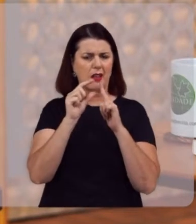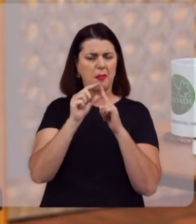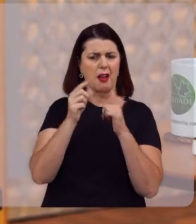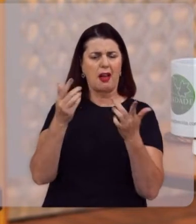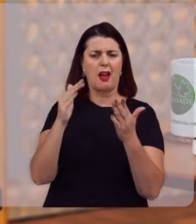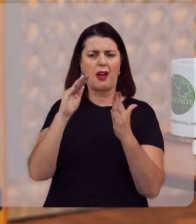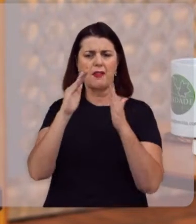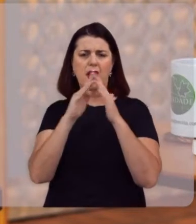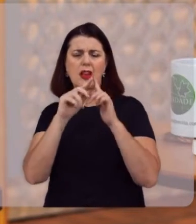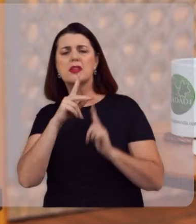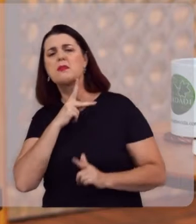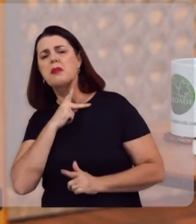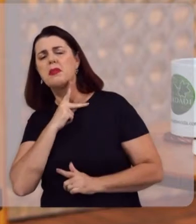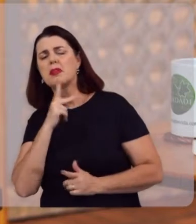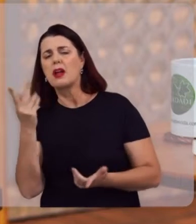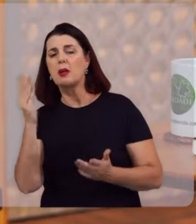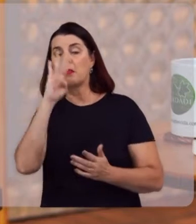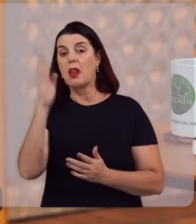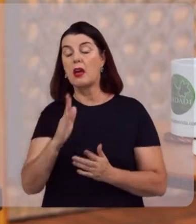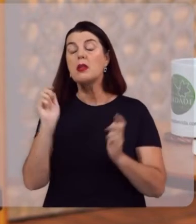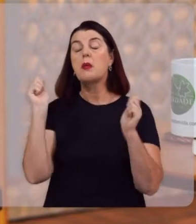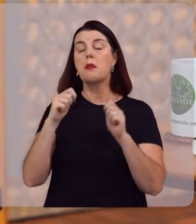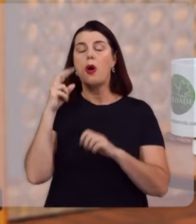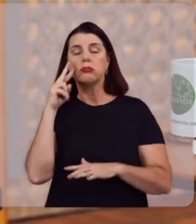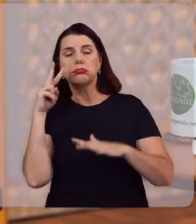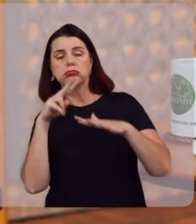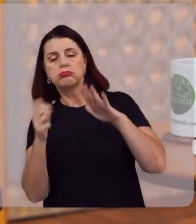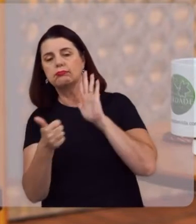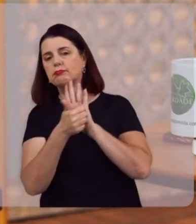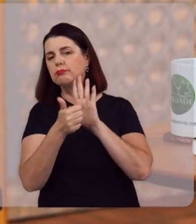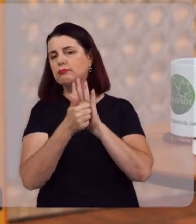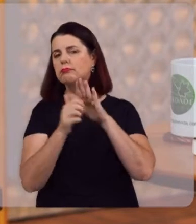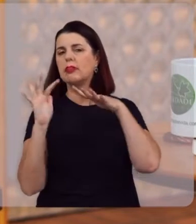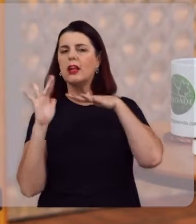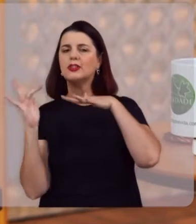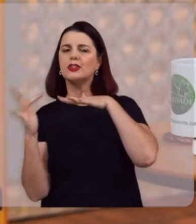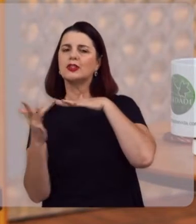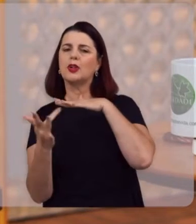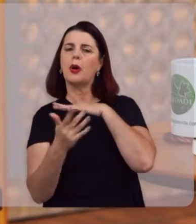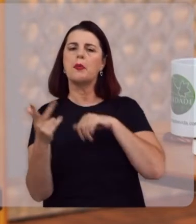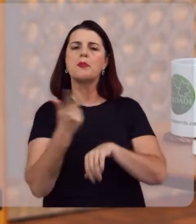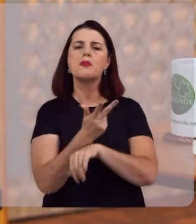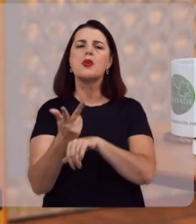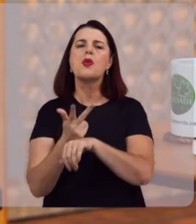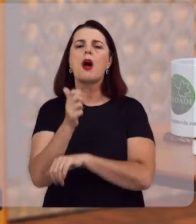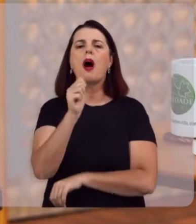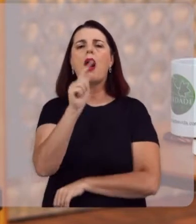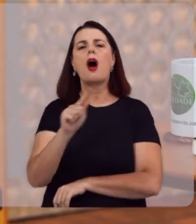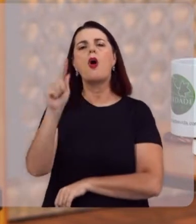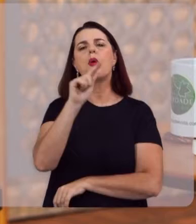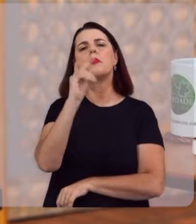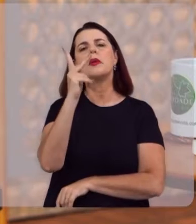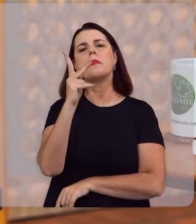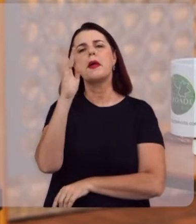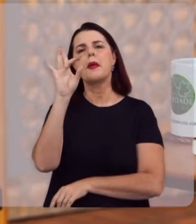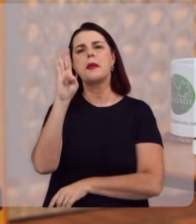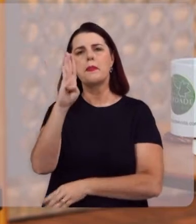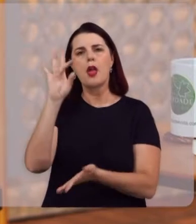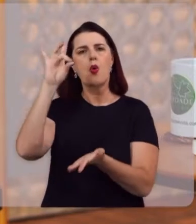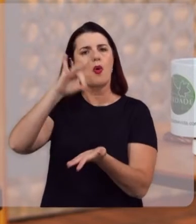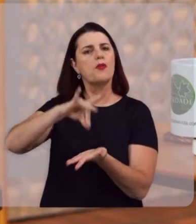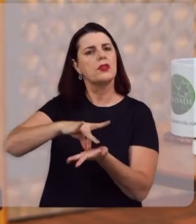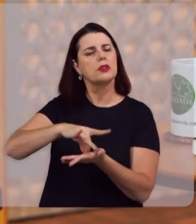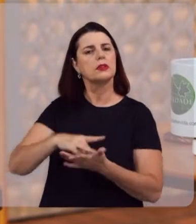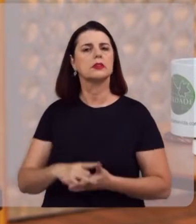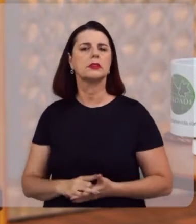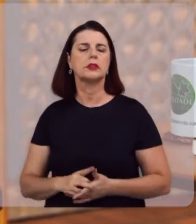Igreja Presbiteriana do Brasil, você pode nos acompanhar nas redes sociais, sempre procurando o arroba IPB Oficial. Você também